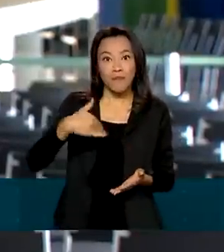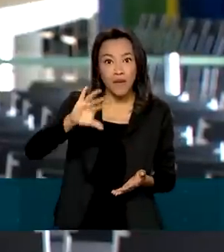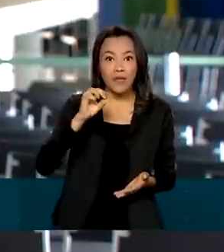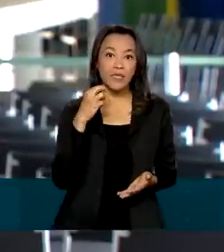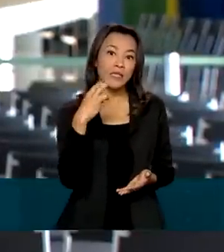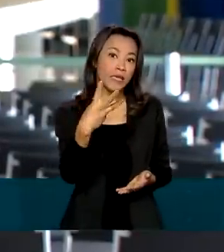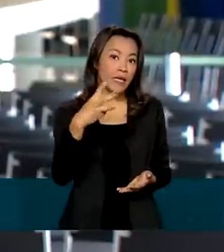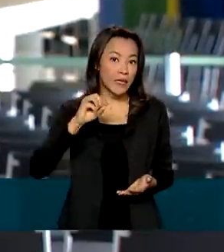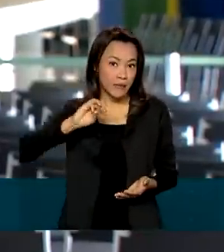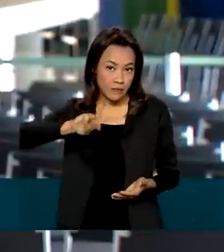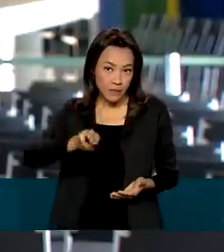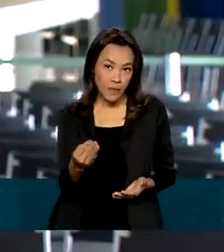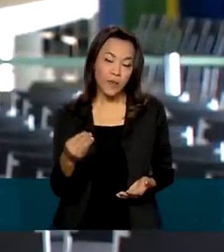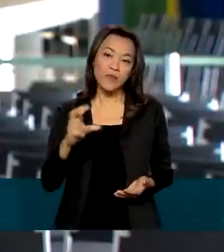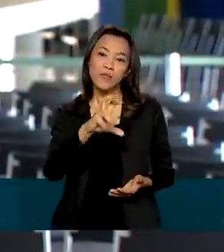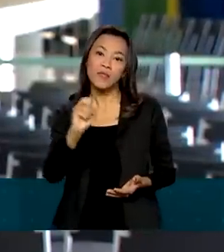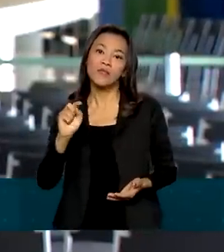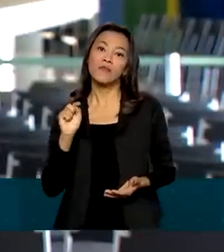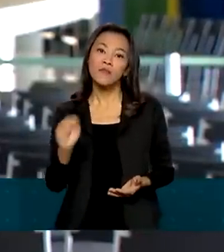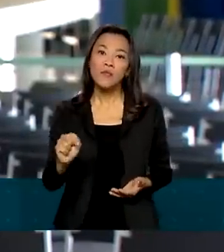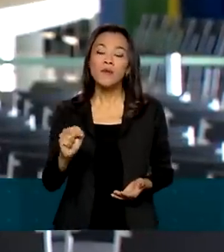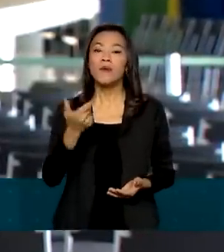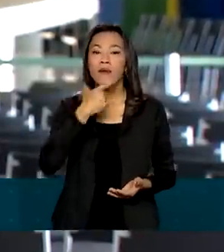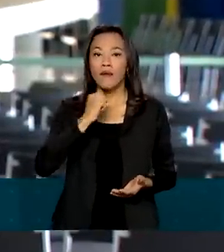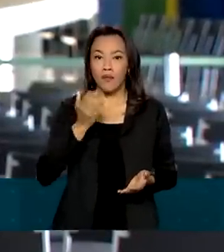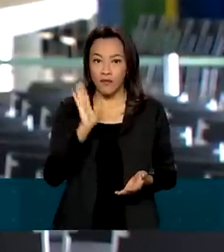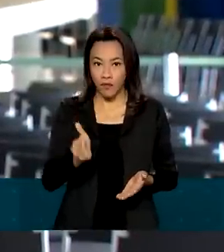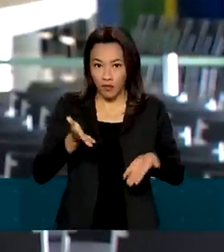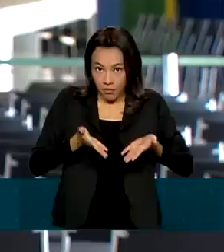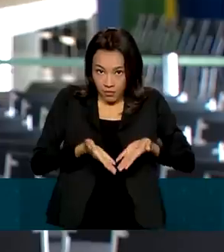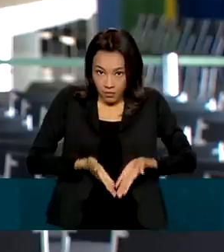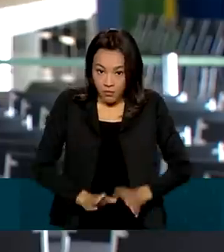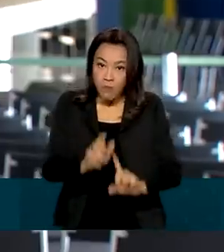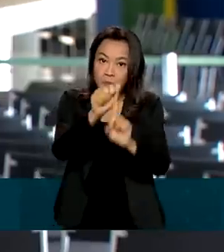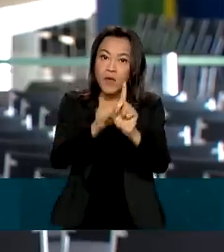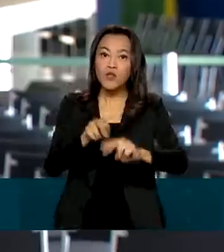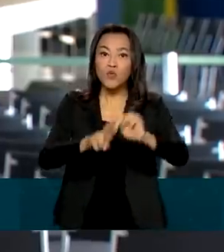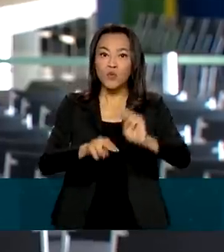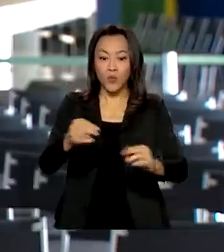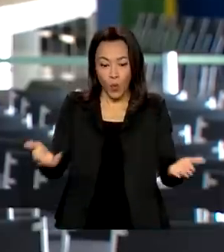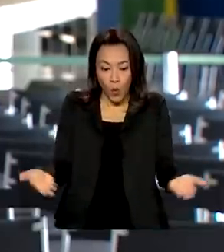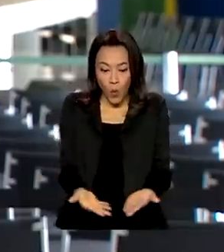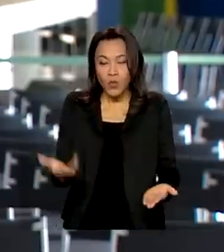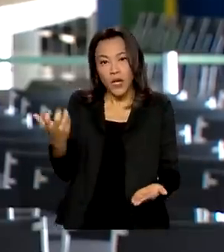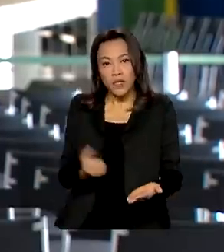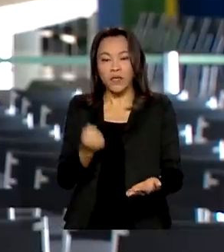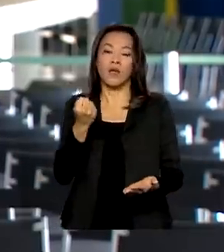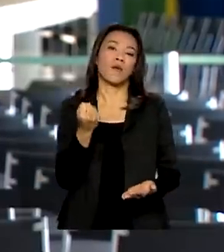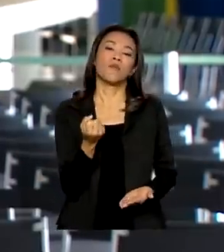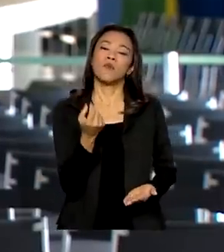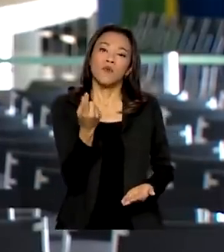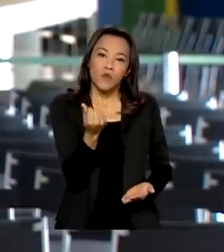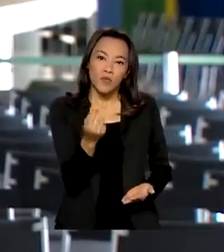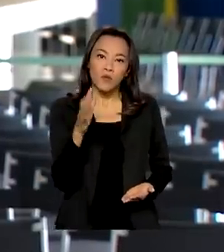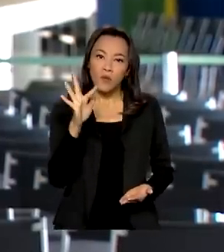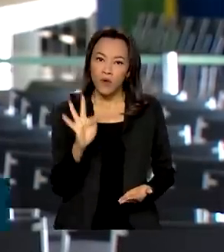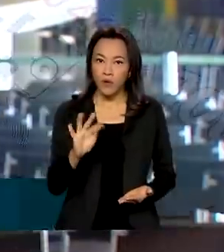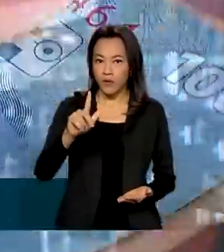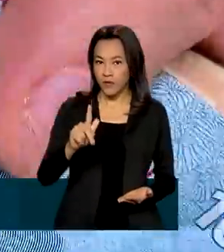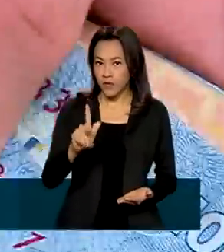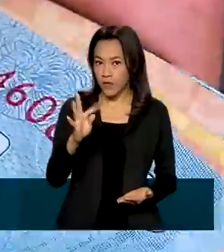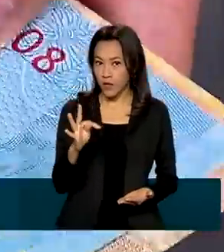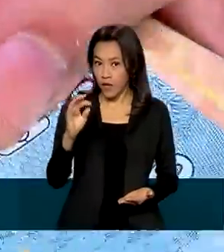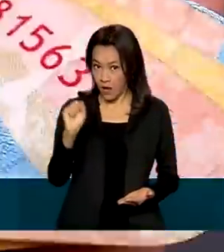,5 milhões de trabalhadores nascidos em junho recebem hoje o pagamento do FGTS Extraordinário. E tem